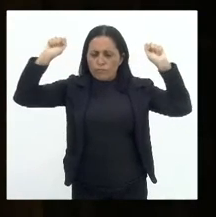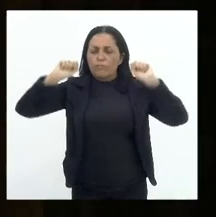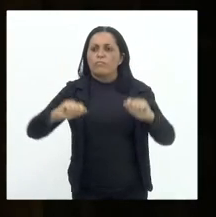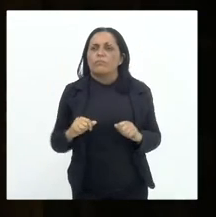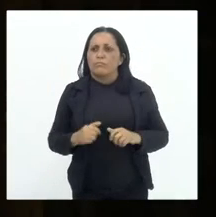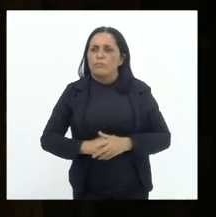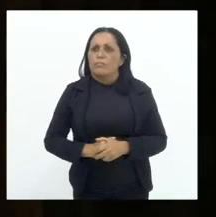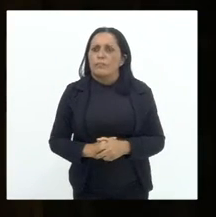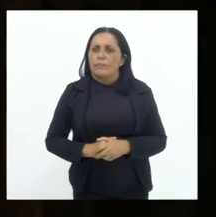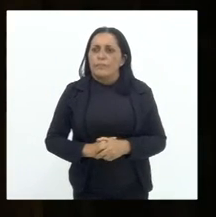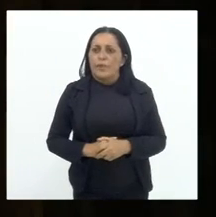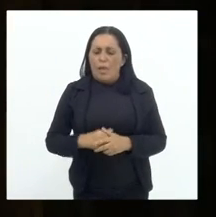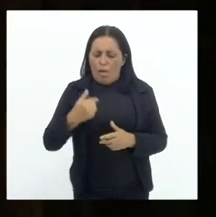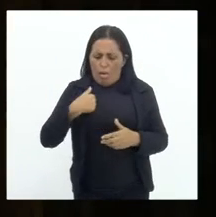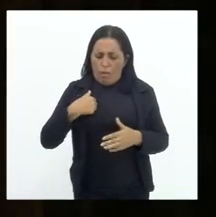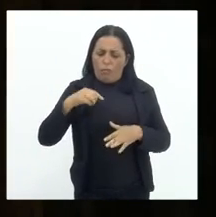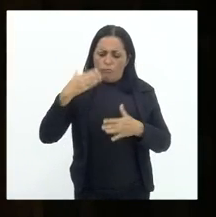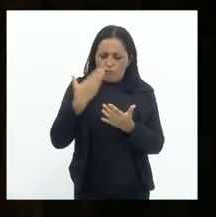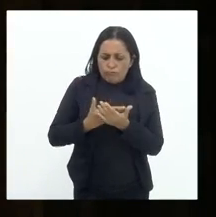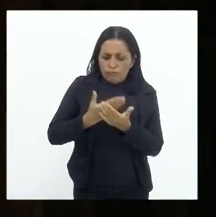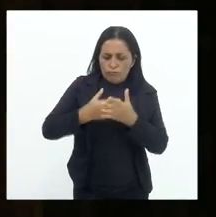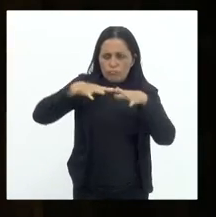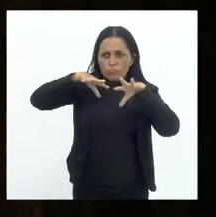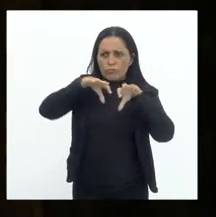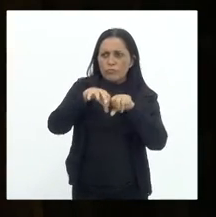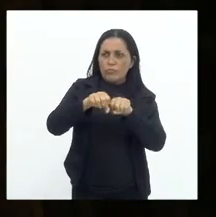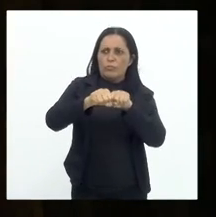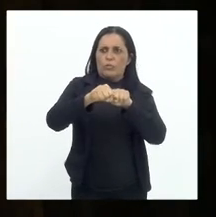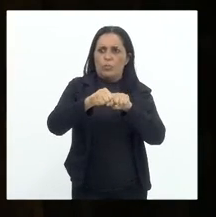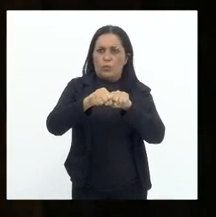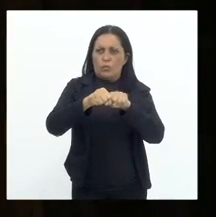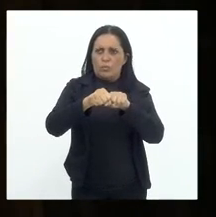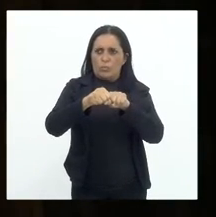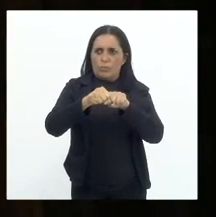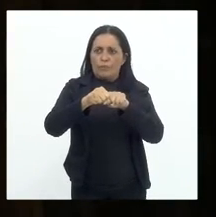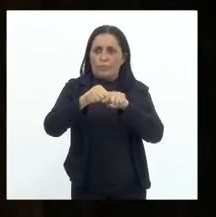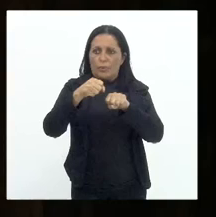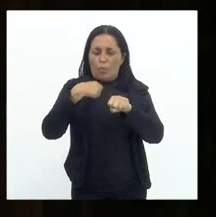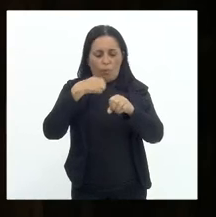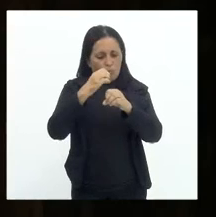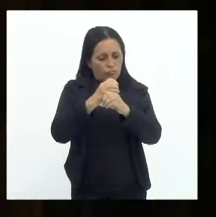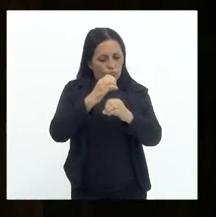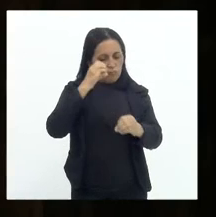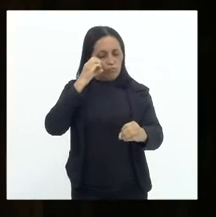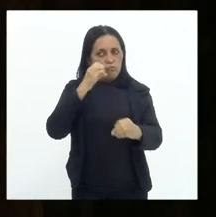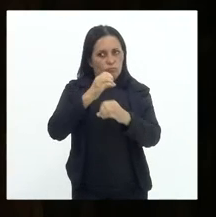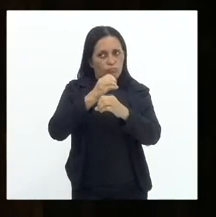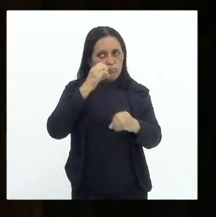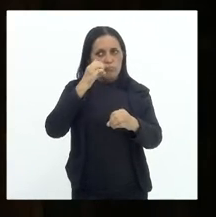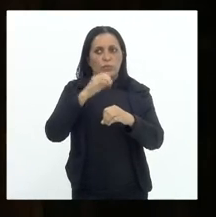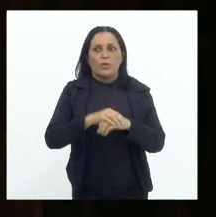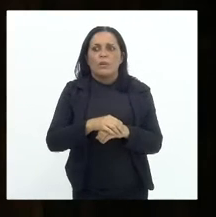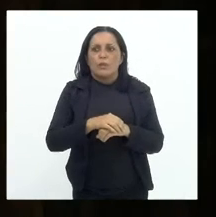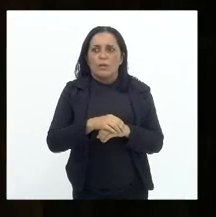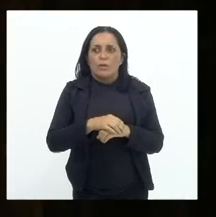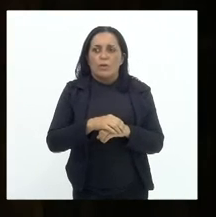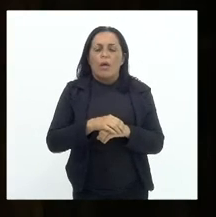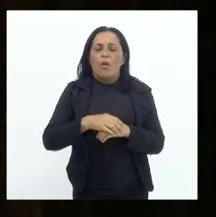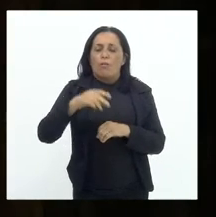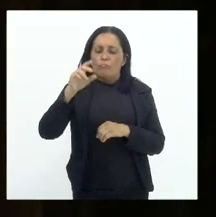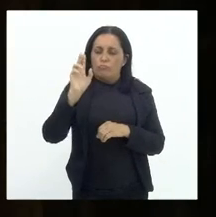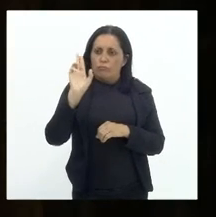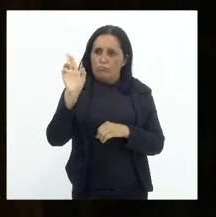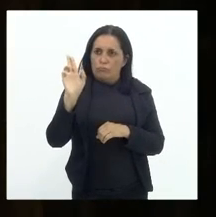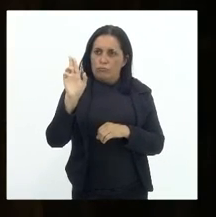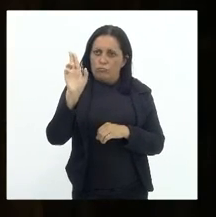Eu me formei em engenharia passando pela Universidade